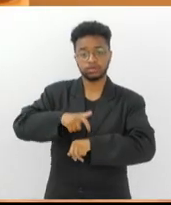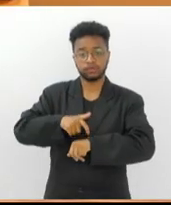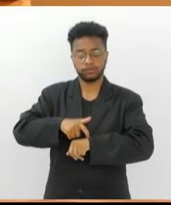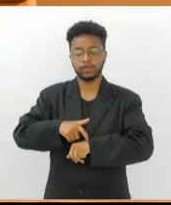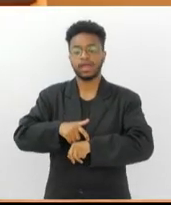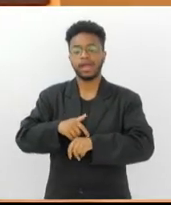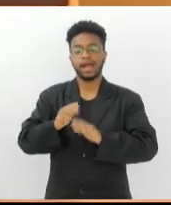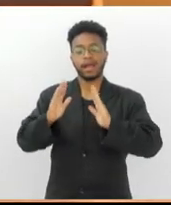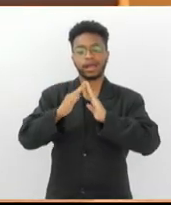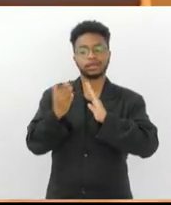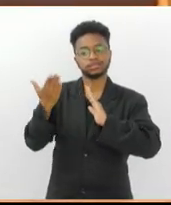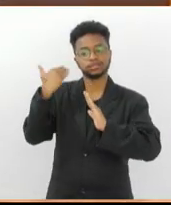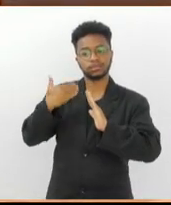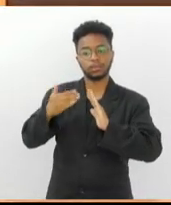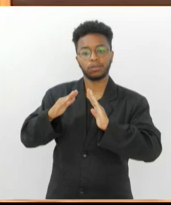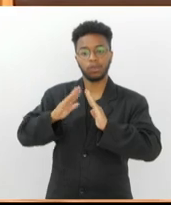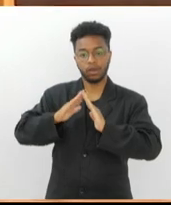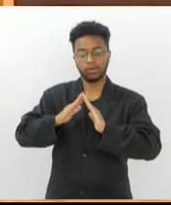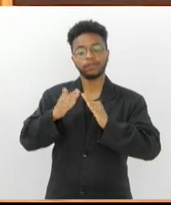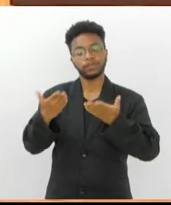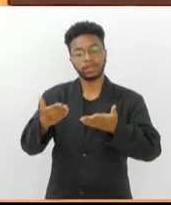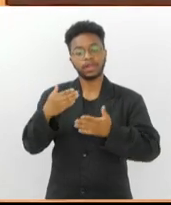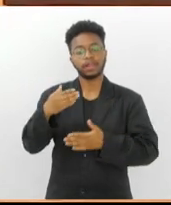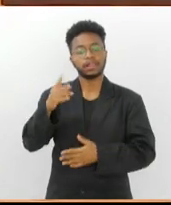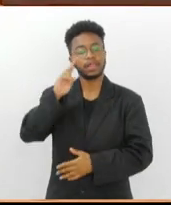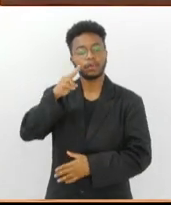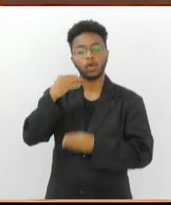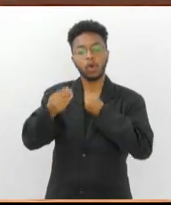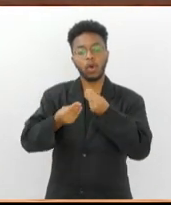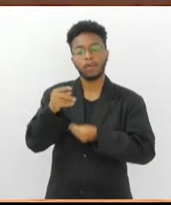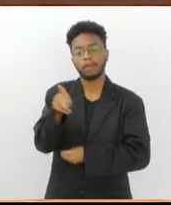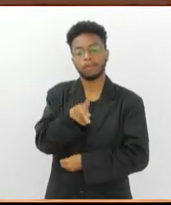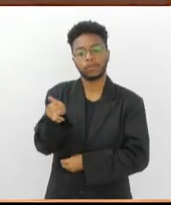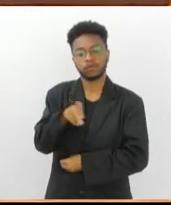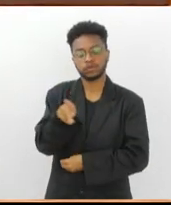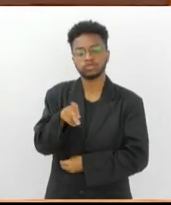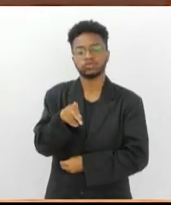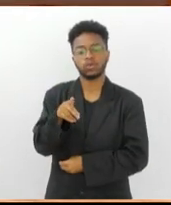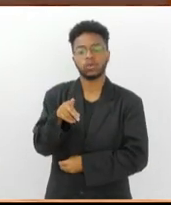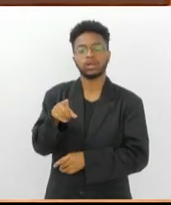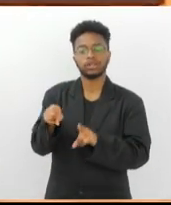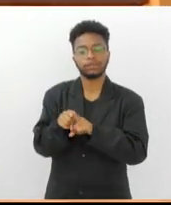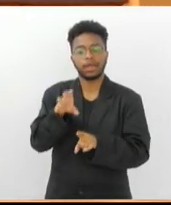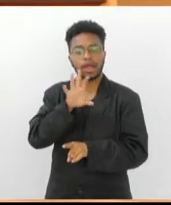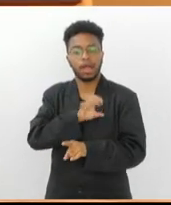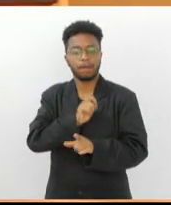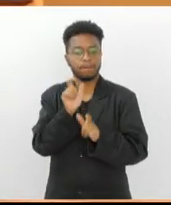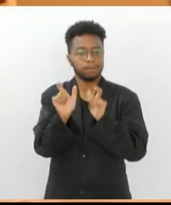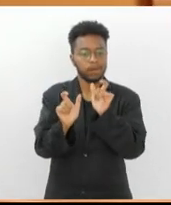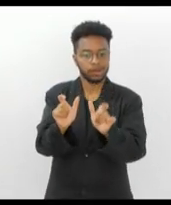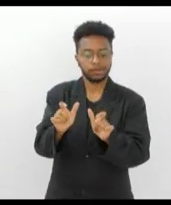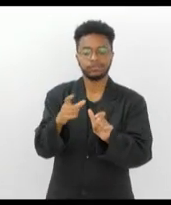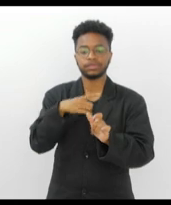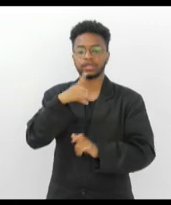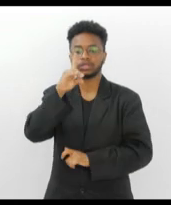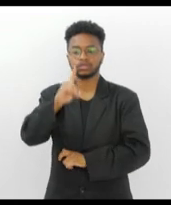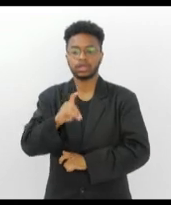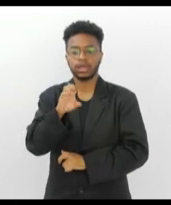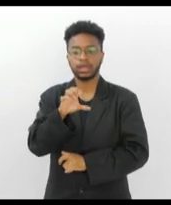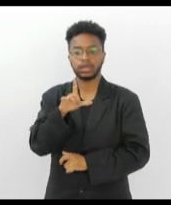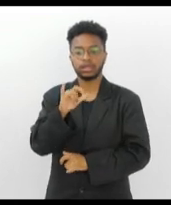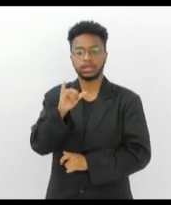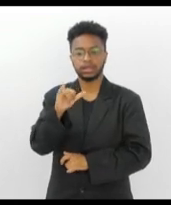e revive sua vida de professora de classe média apaixonada por palavras. Com direção de Elias